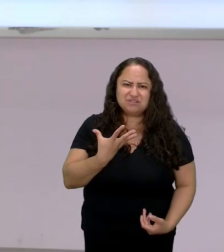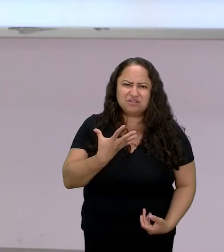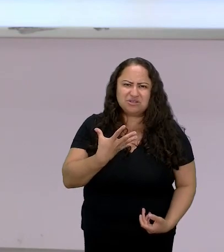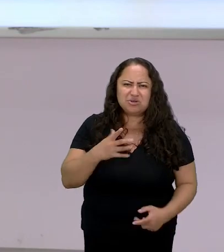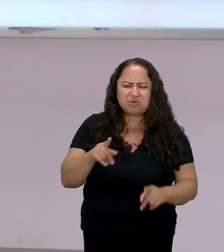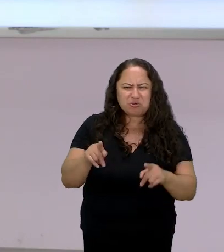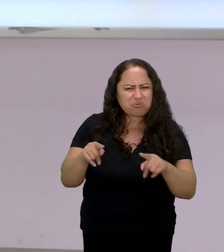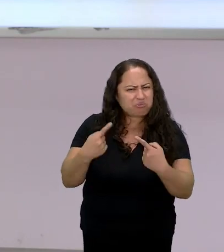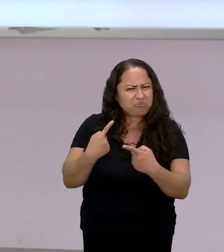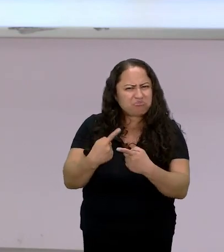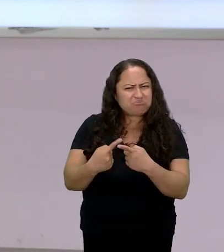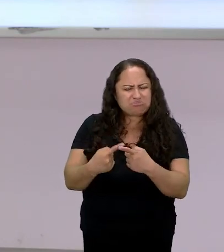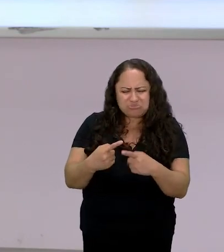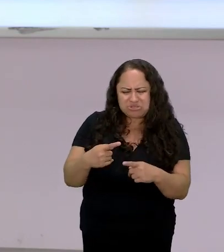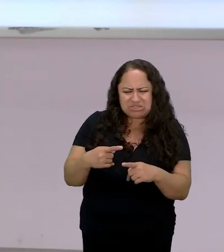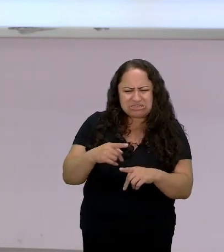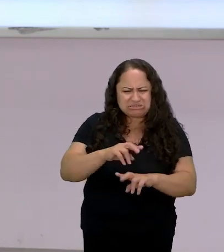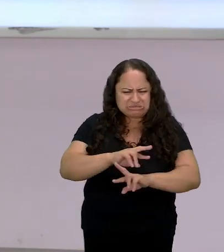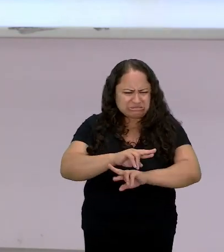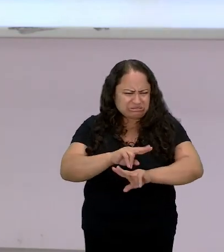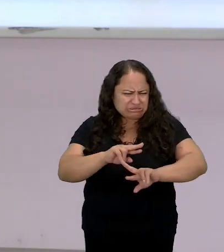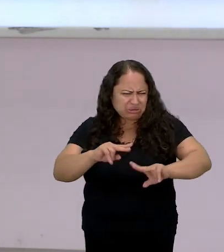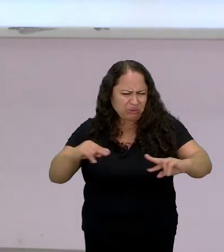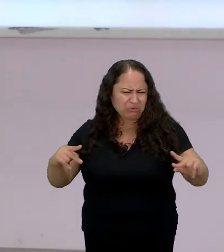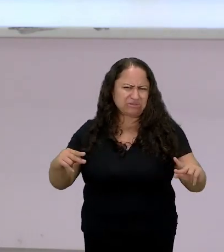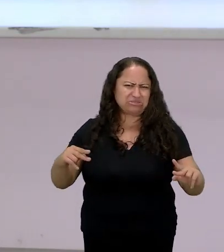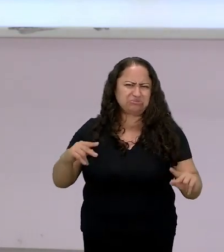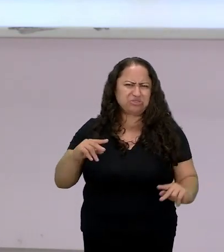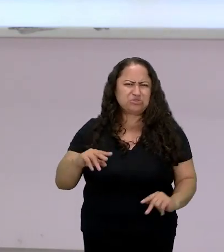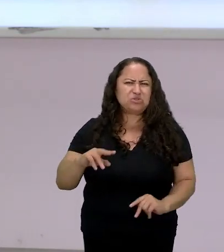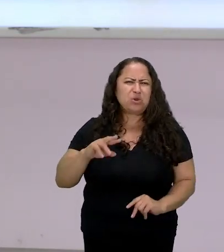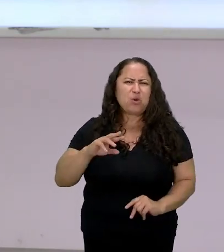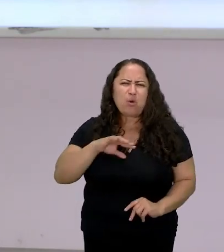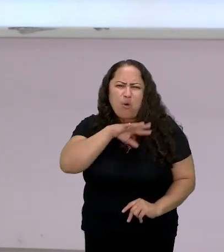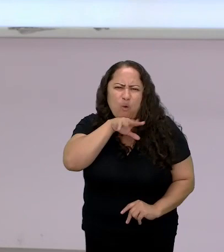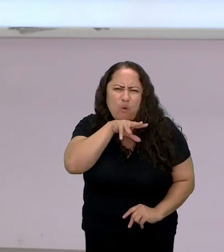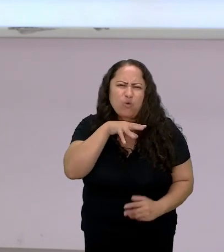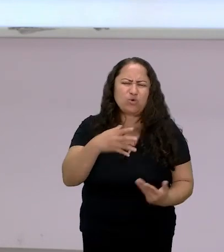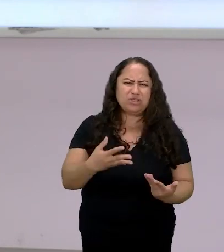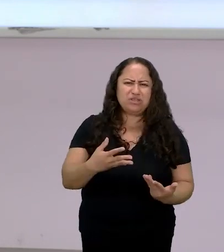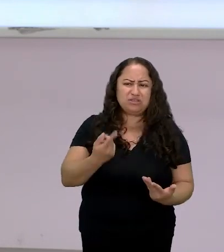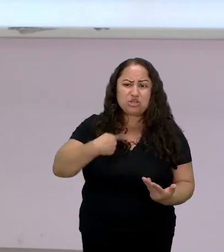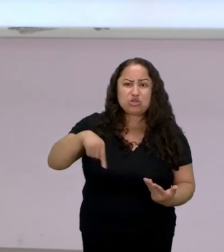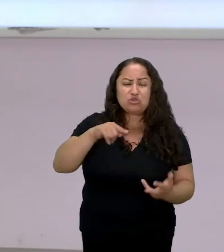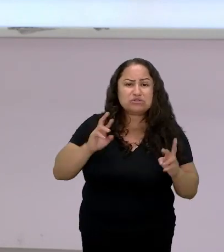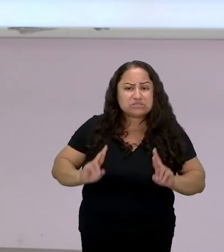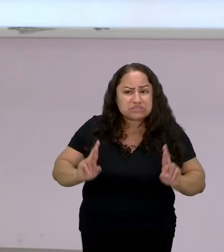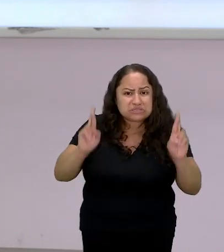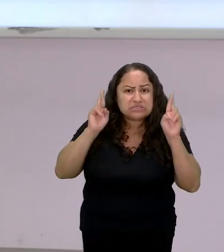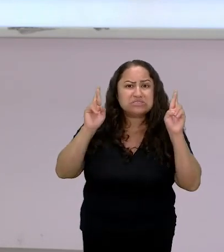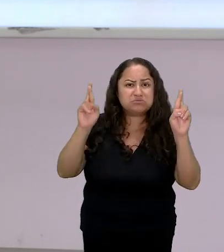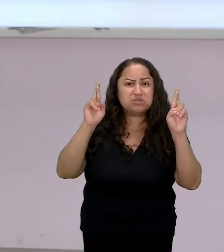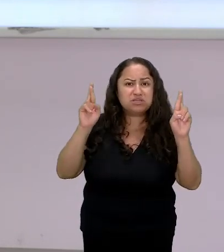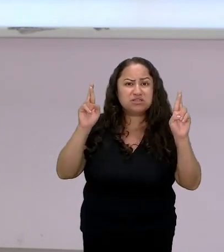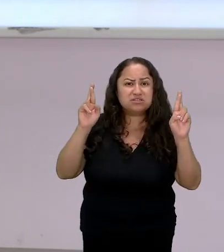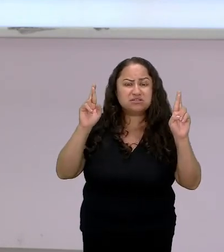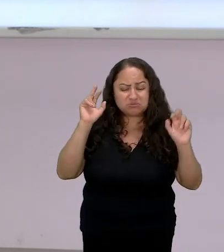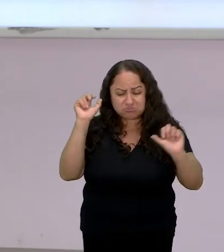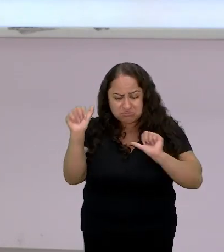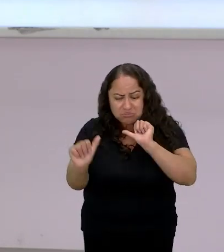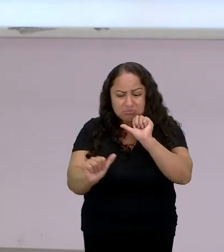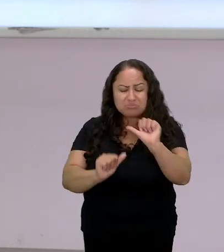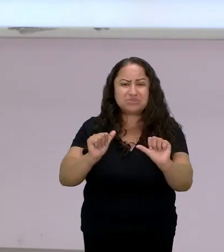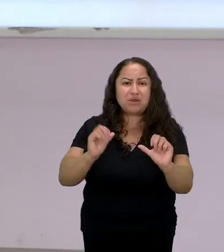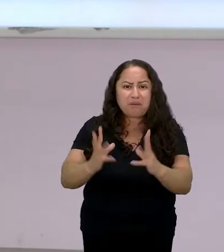gente vê acontecer mas ainda essa esperança de que tudo vai melhorar né